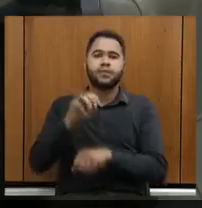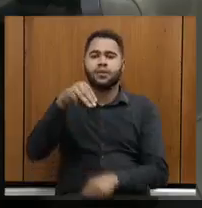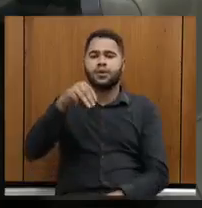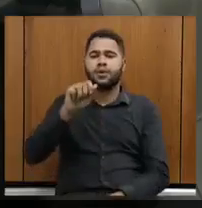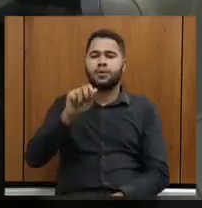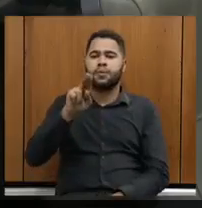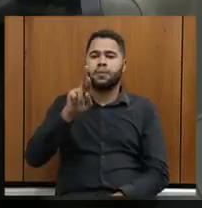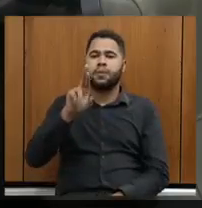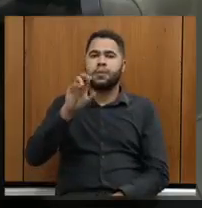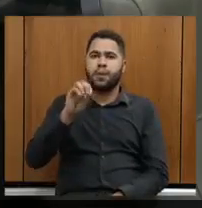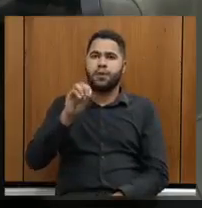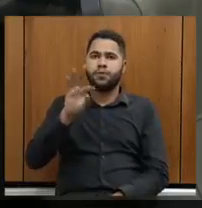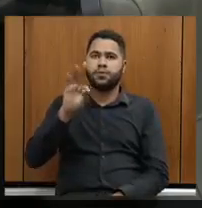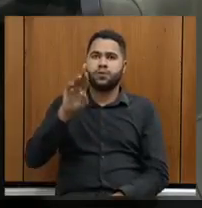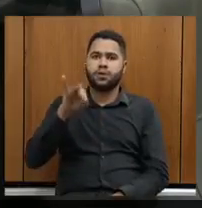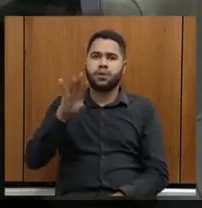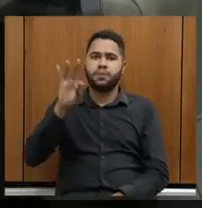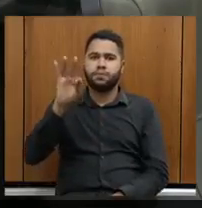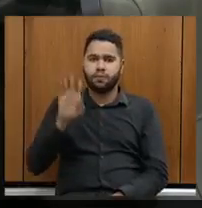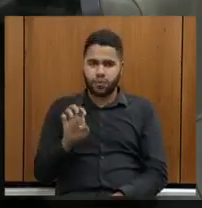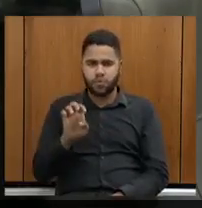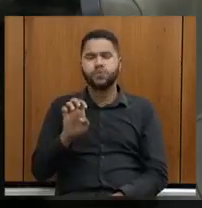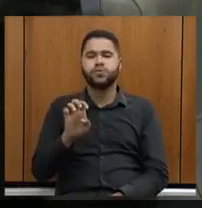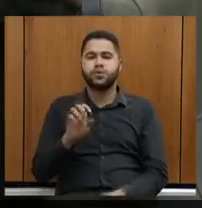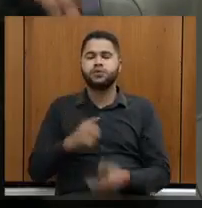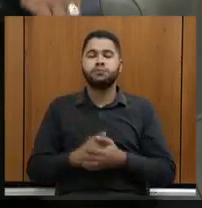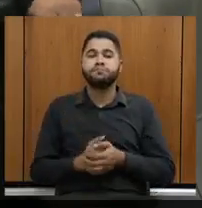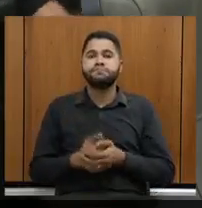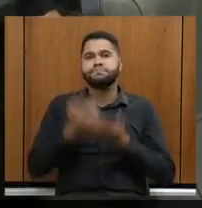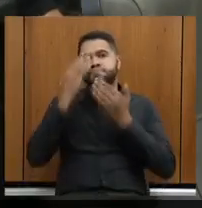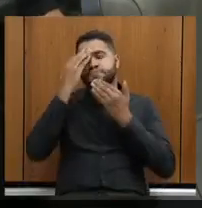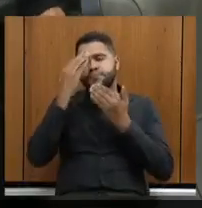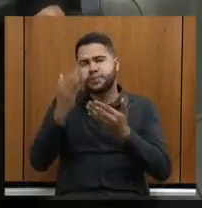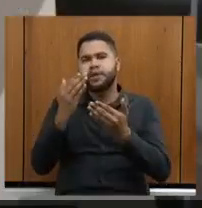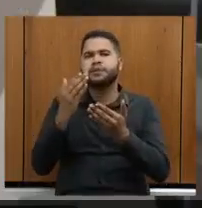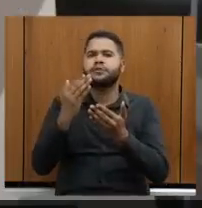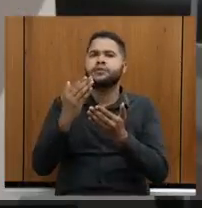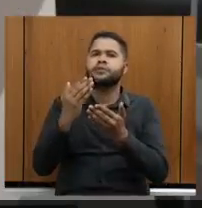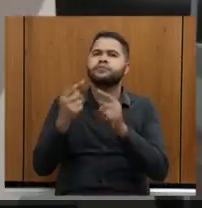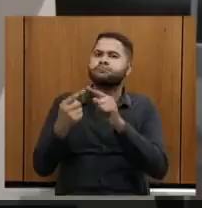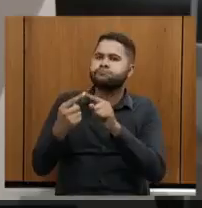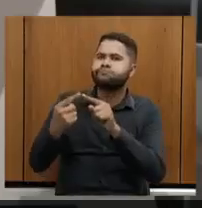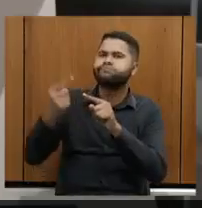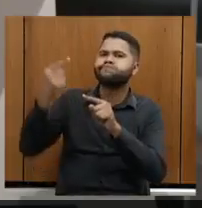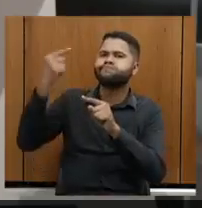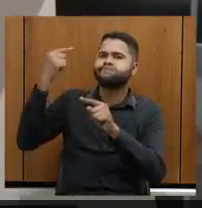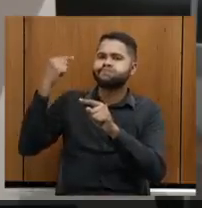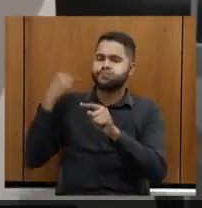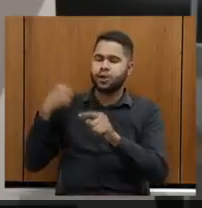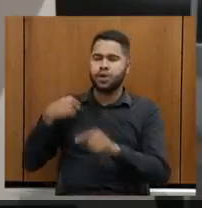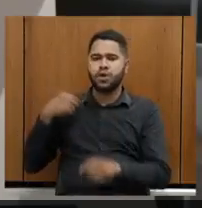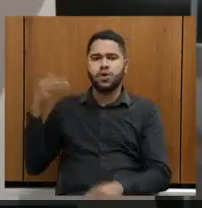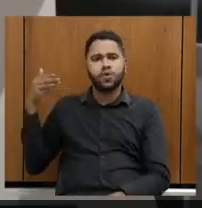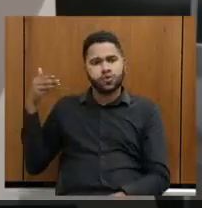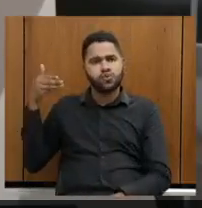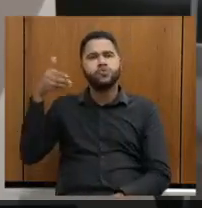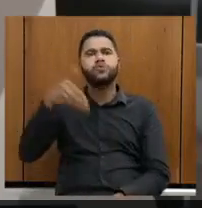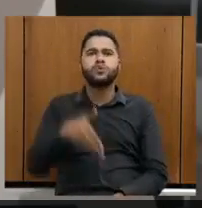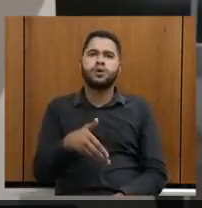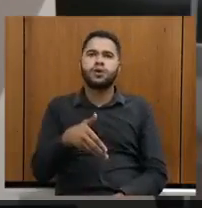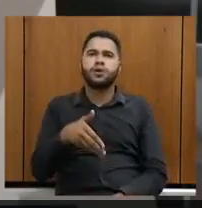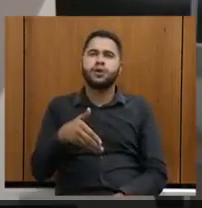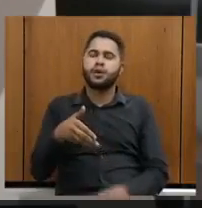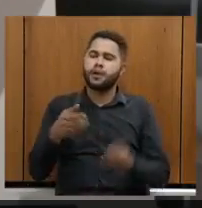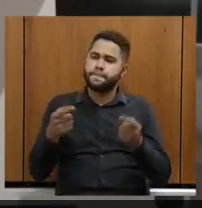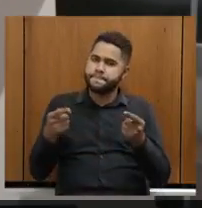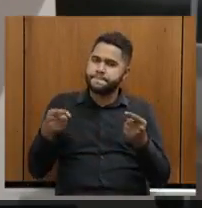Agradecer, deputado, desde o início de quando eu cheguei aqui, dessa